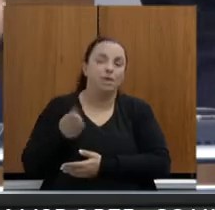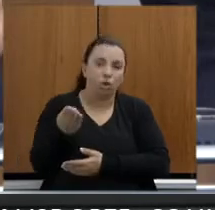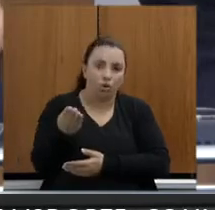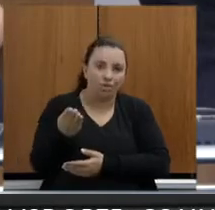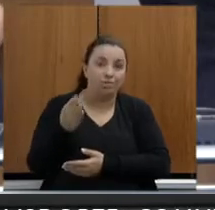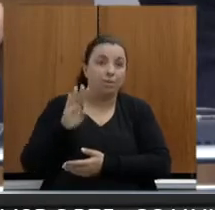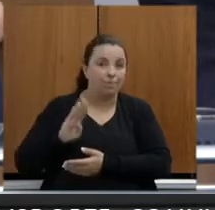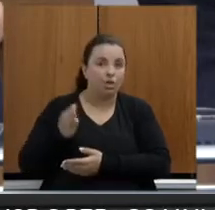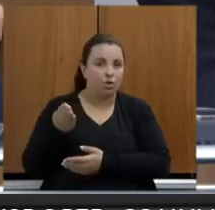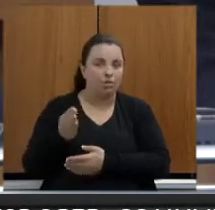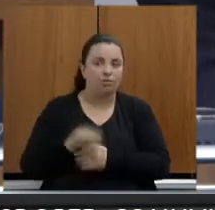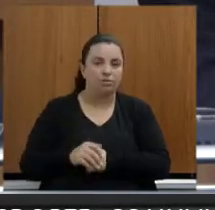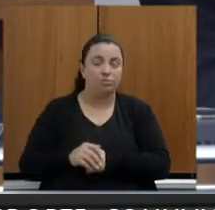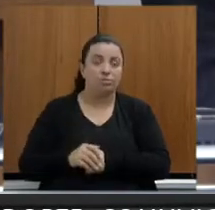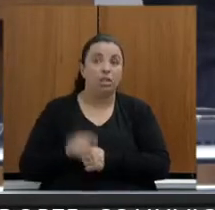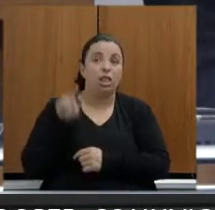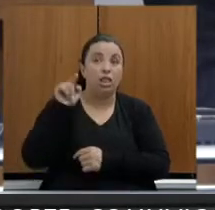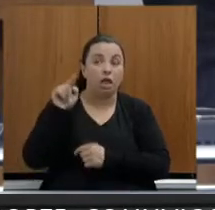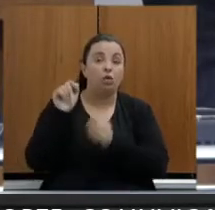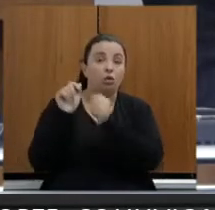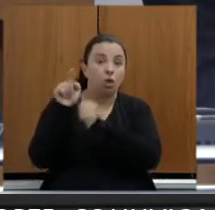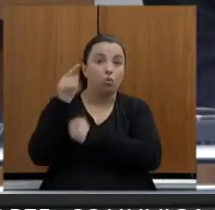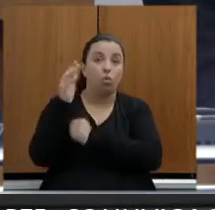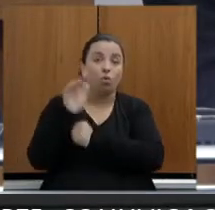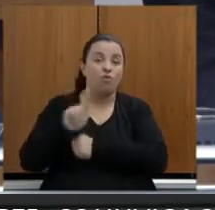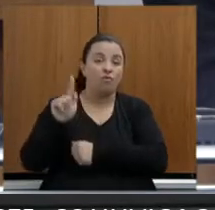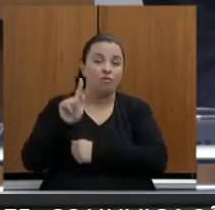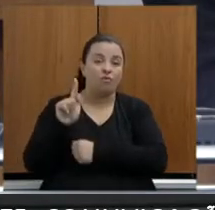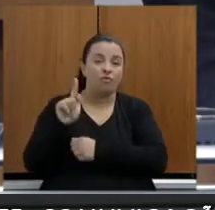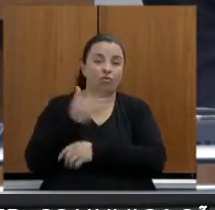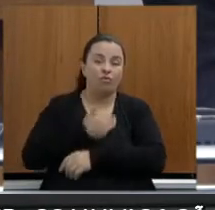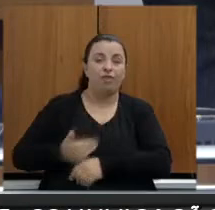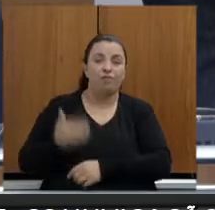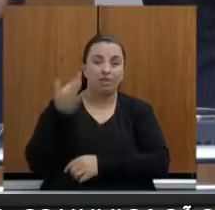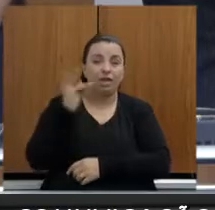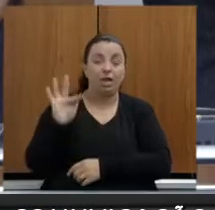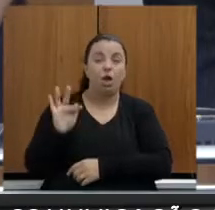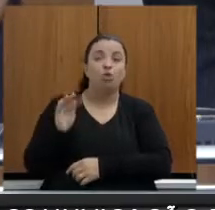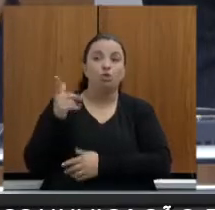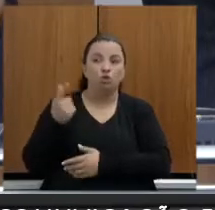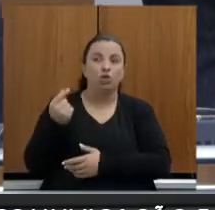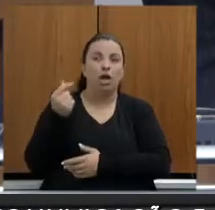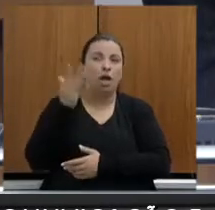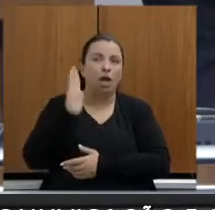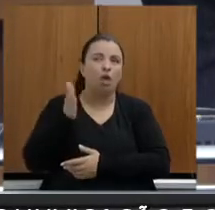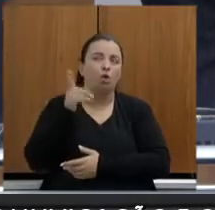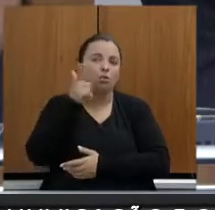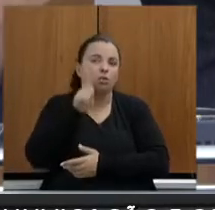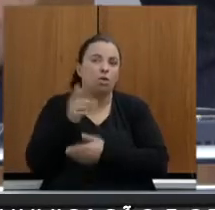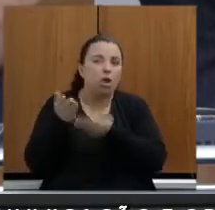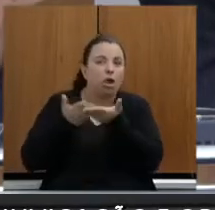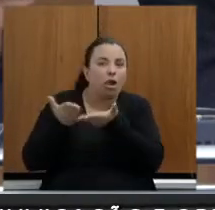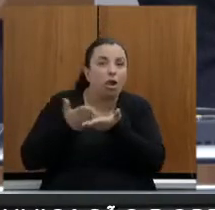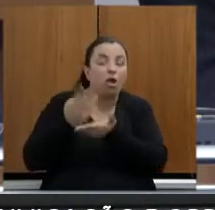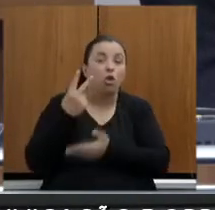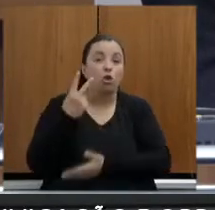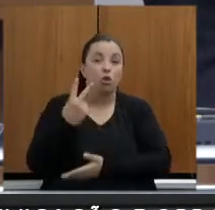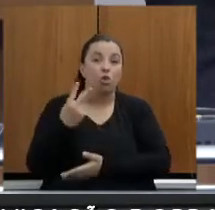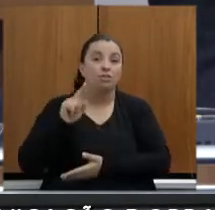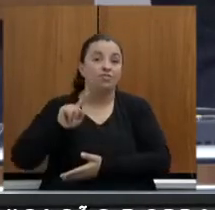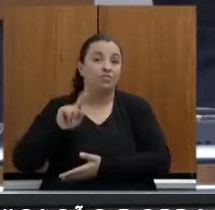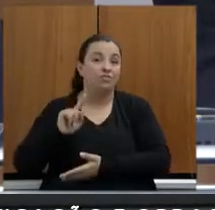bilhões, mais 400 milhões, 430 milhões do acordo.